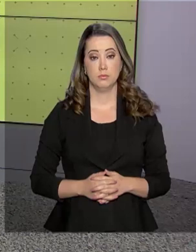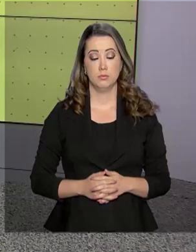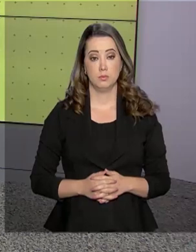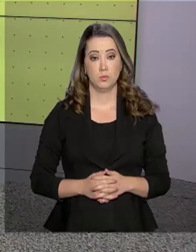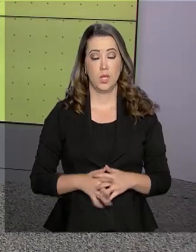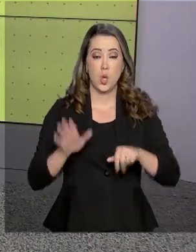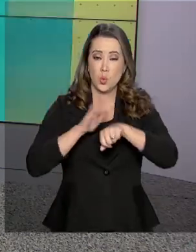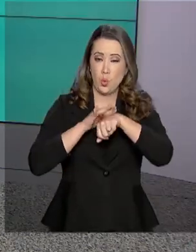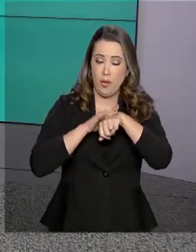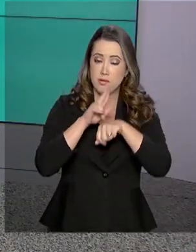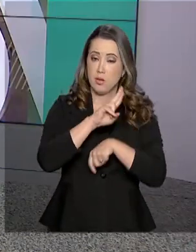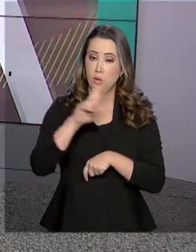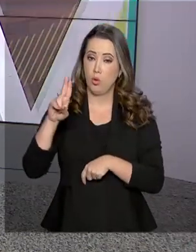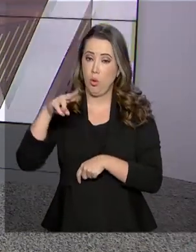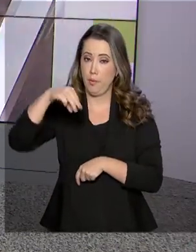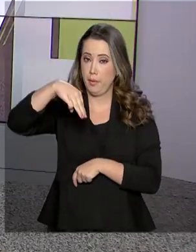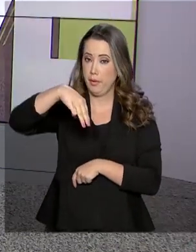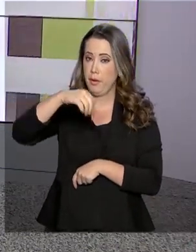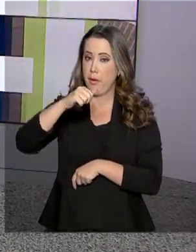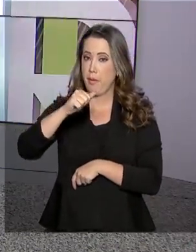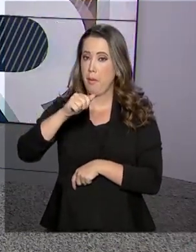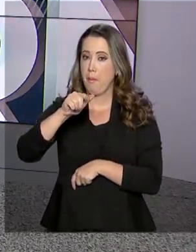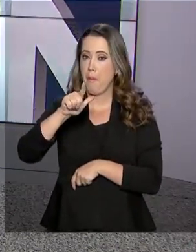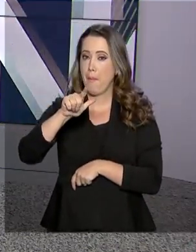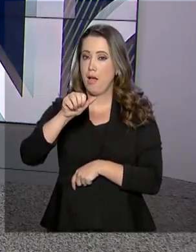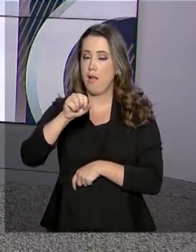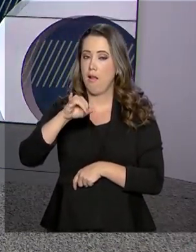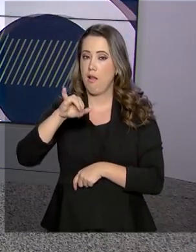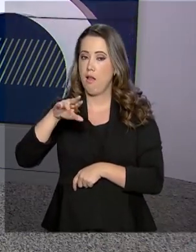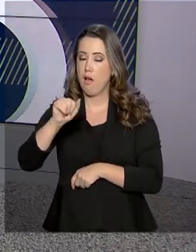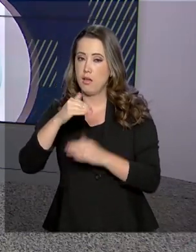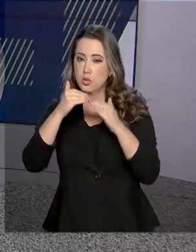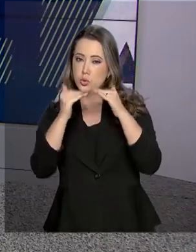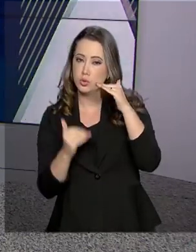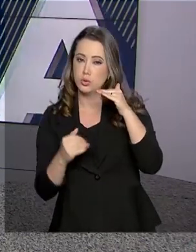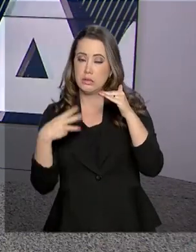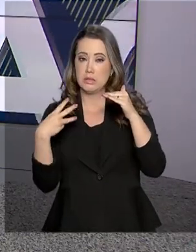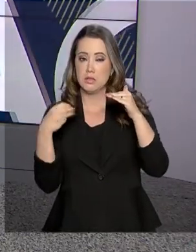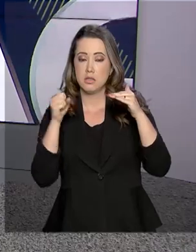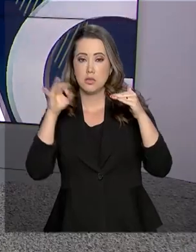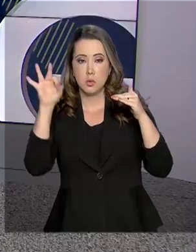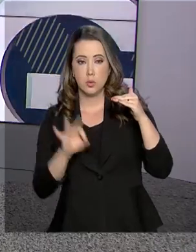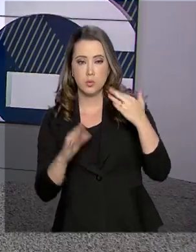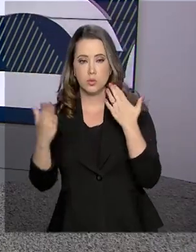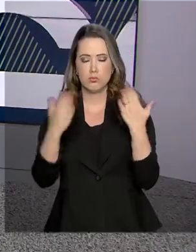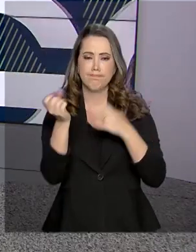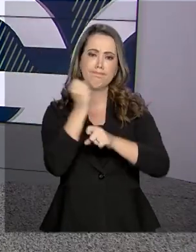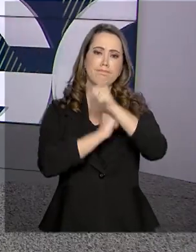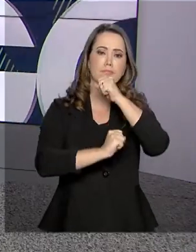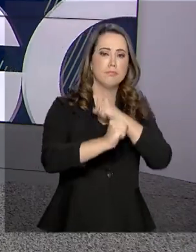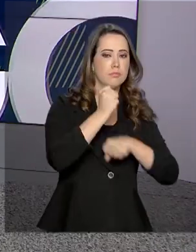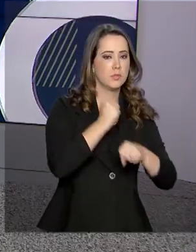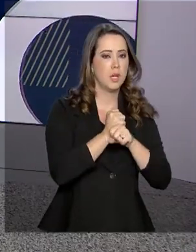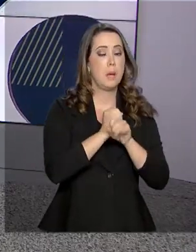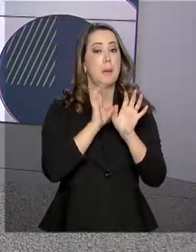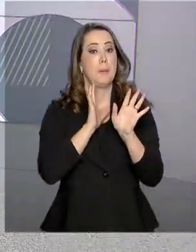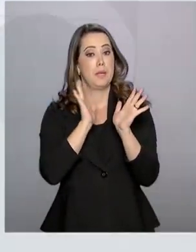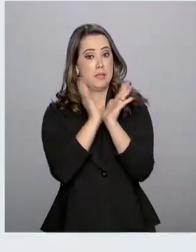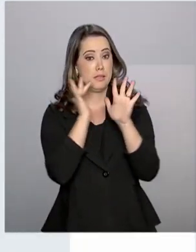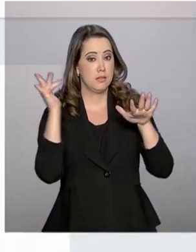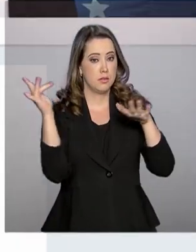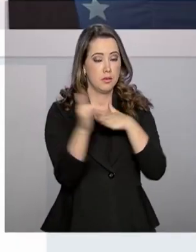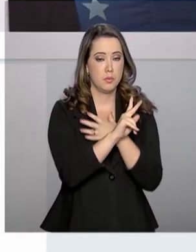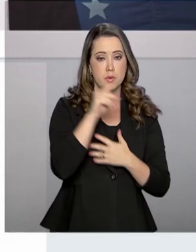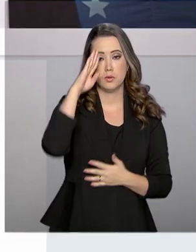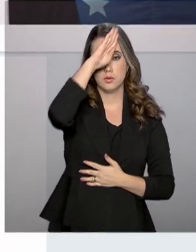Os casos de malária no Brasil caíram 38% na comparação com o ano passado. Pelas redes sociais, o presidente